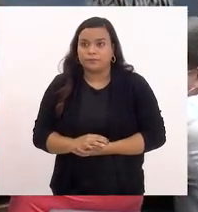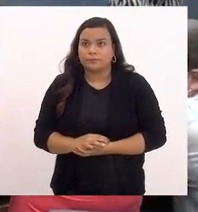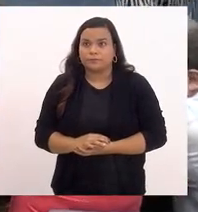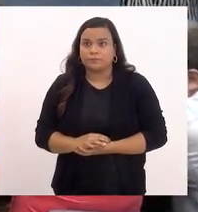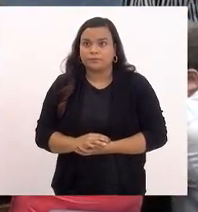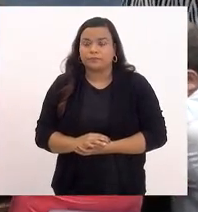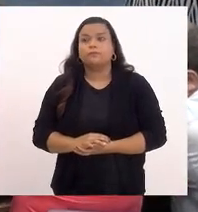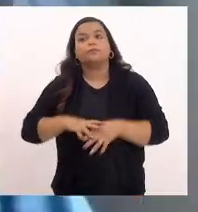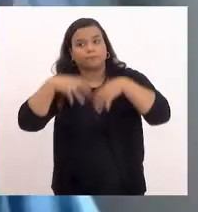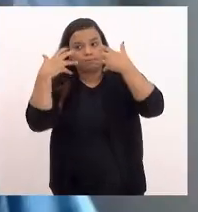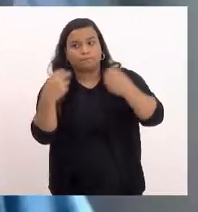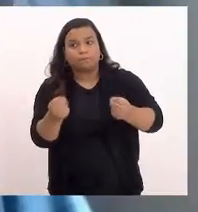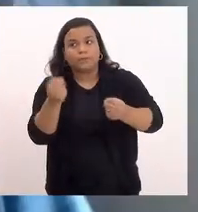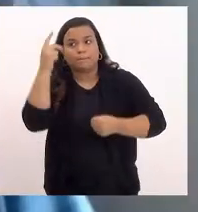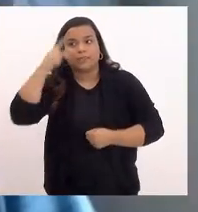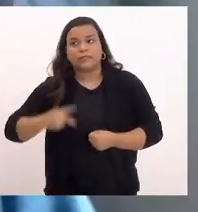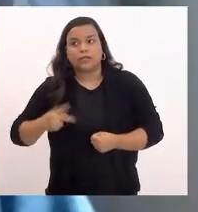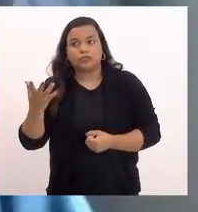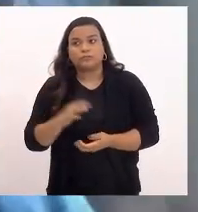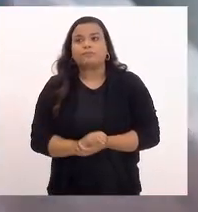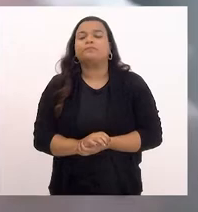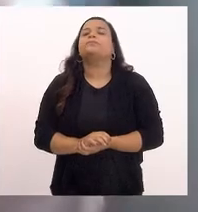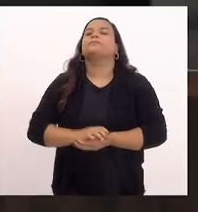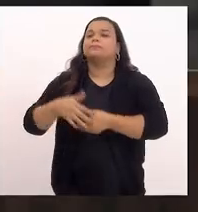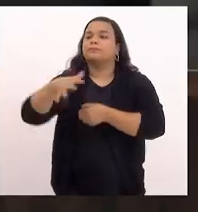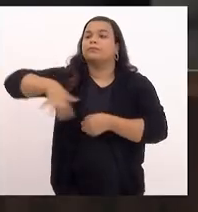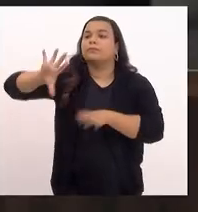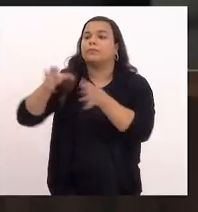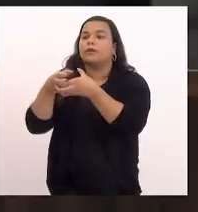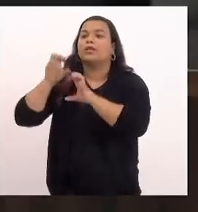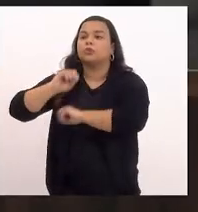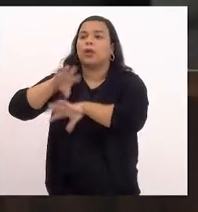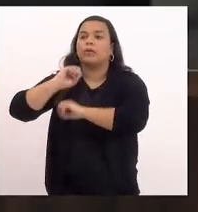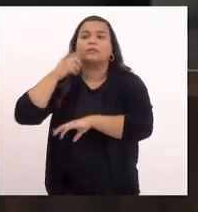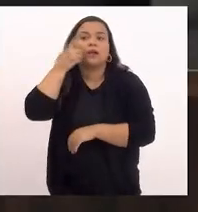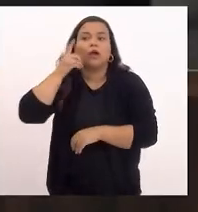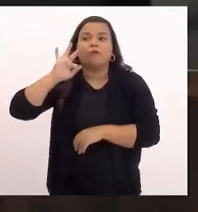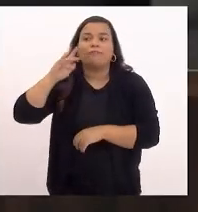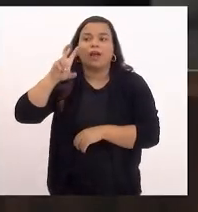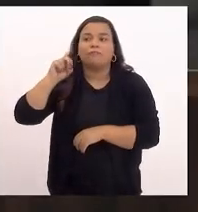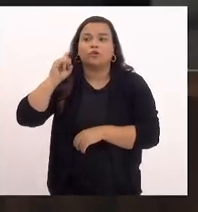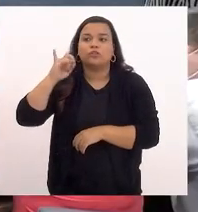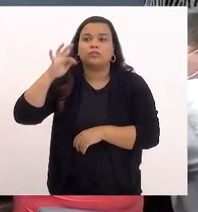Pode ser favorável, presidente. Pela Comissão de Educação, deputado Flávio Serafini.